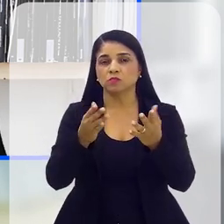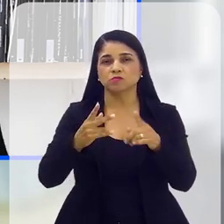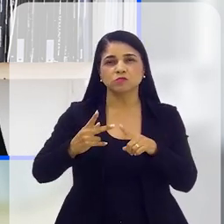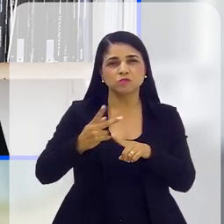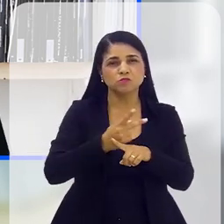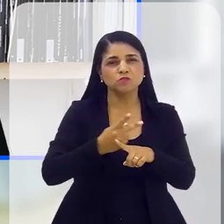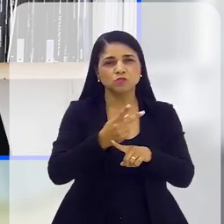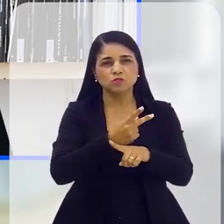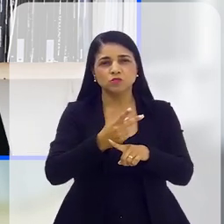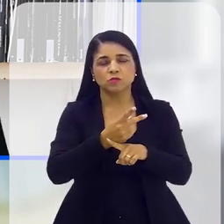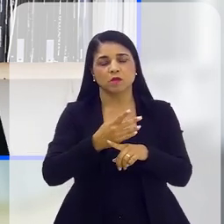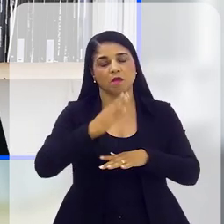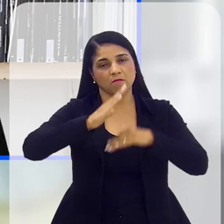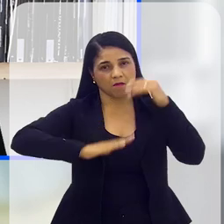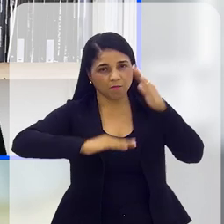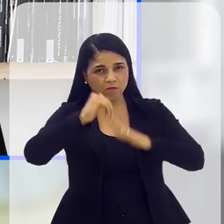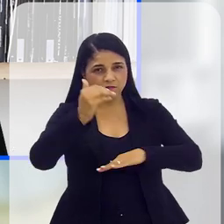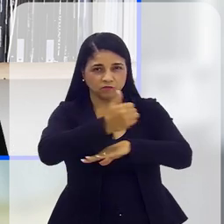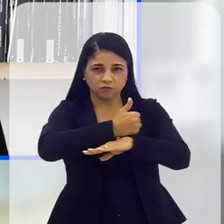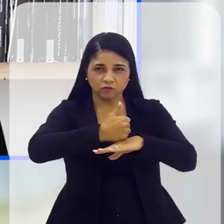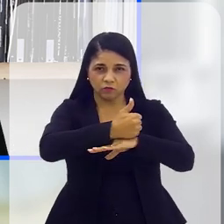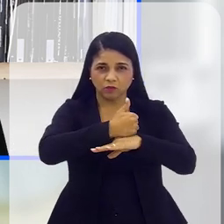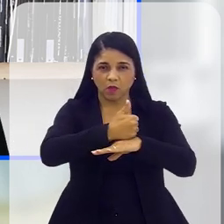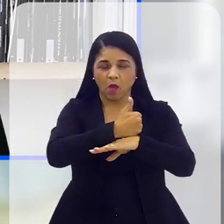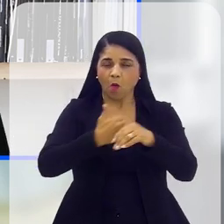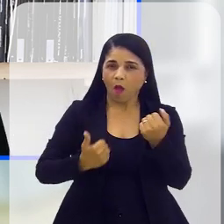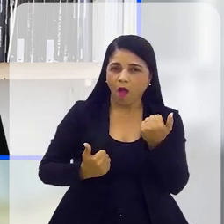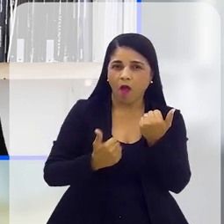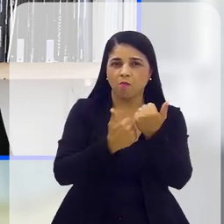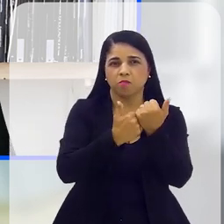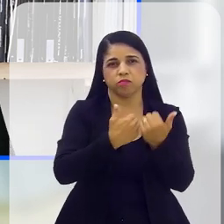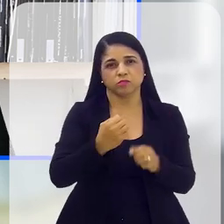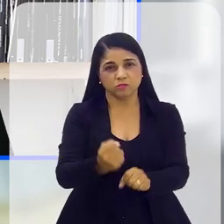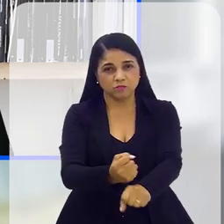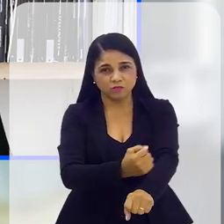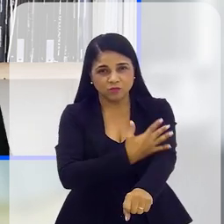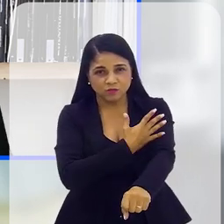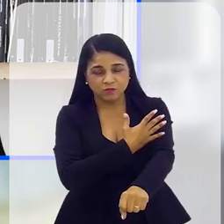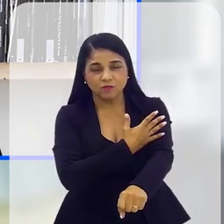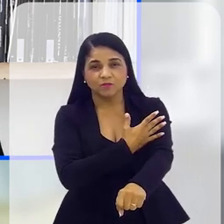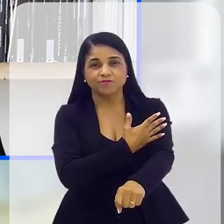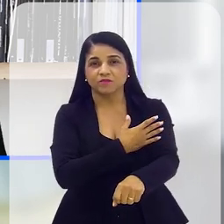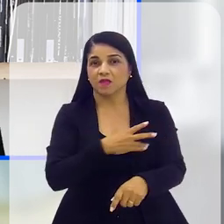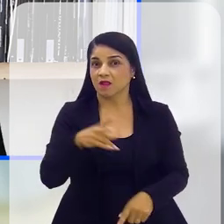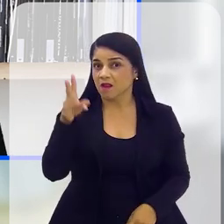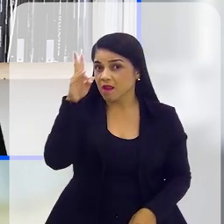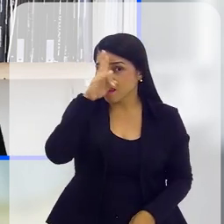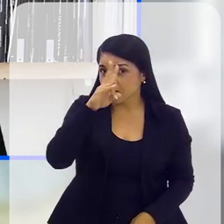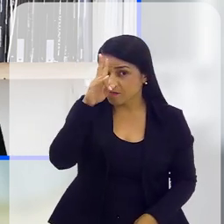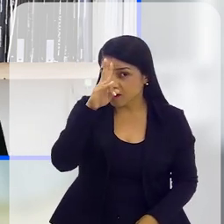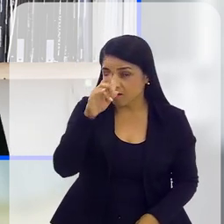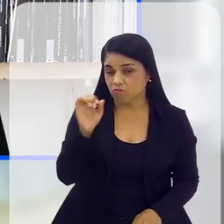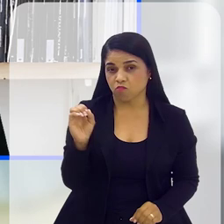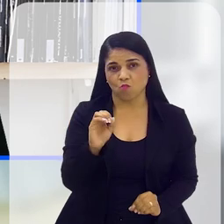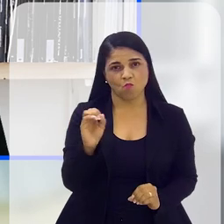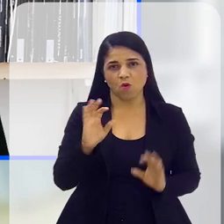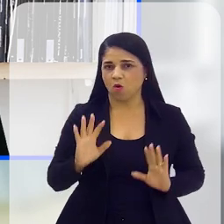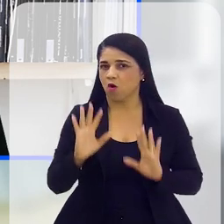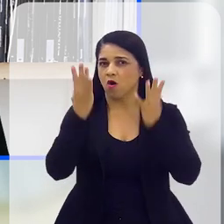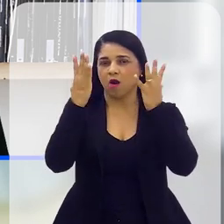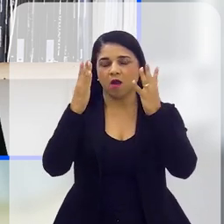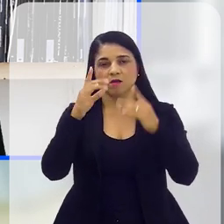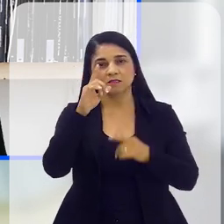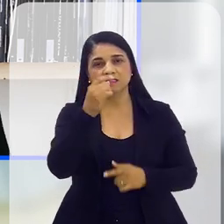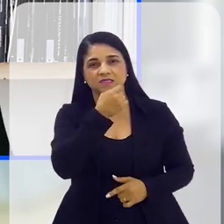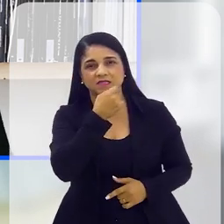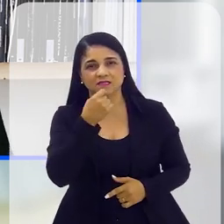uma ajuda profissional ou de linhas de apoio emocional. Vale lembrar que não se comemora o setembro amarelo. A data